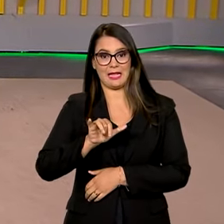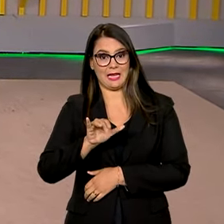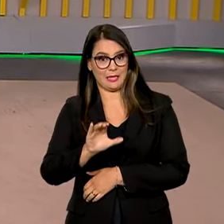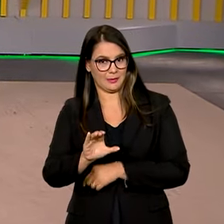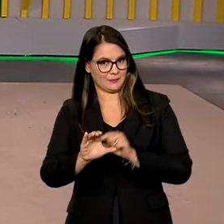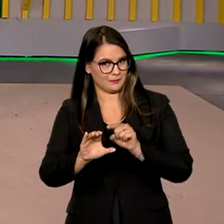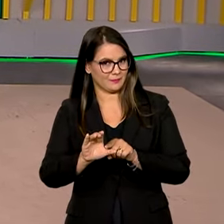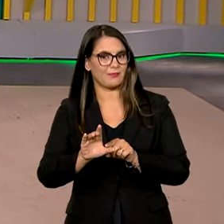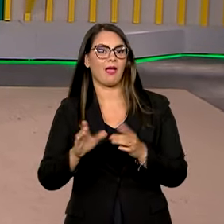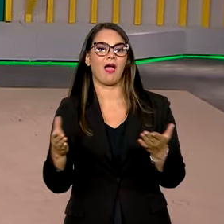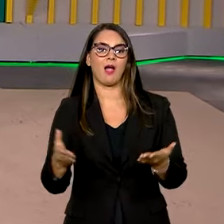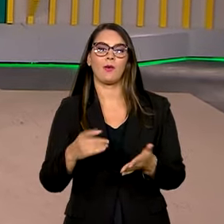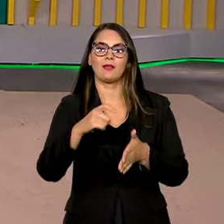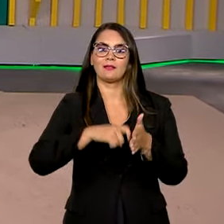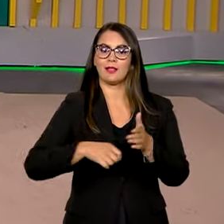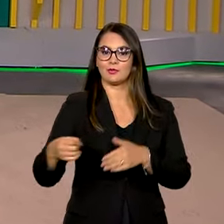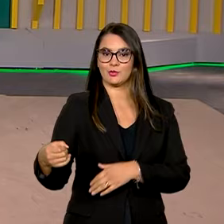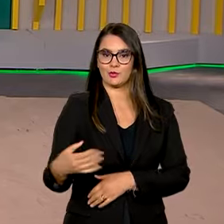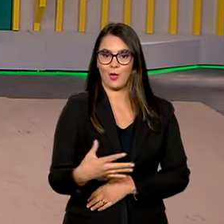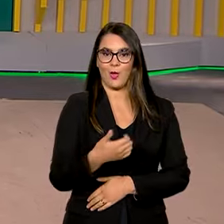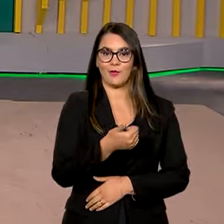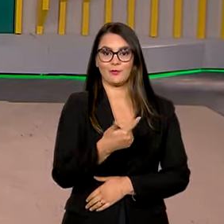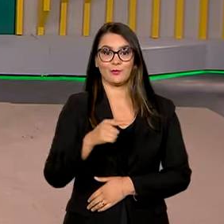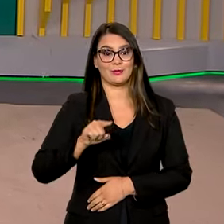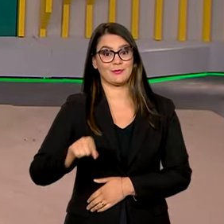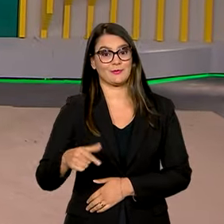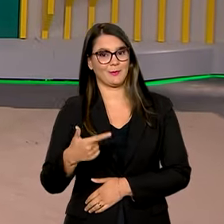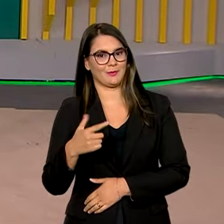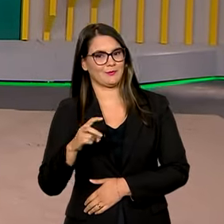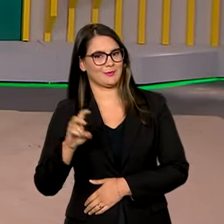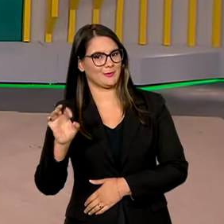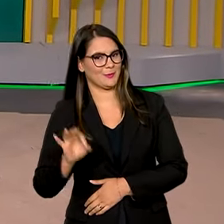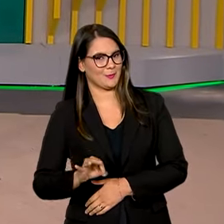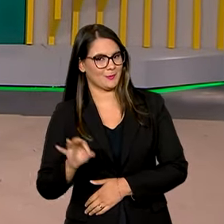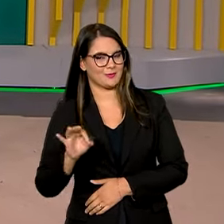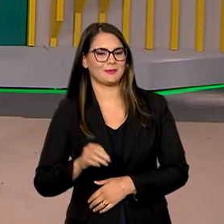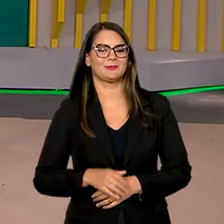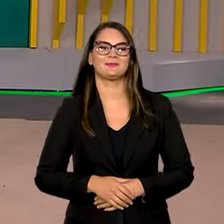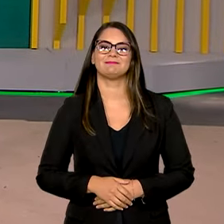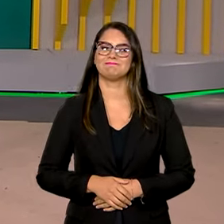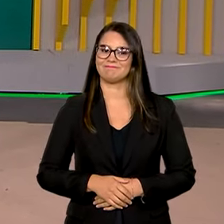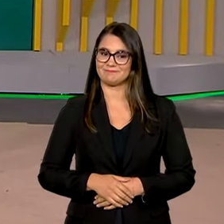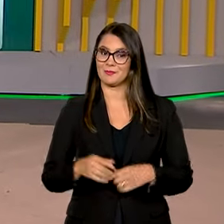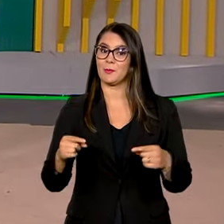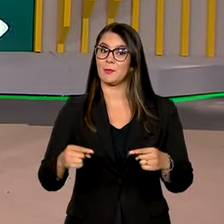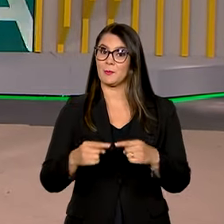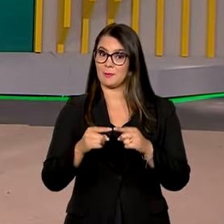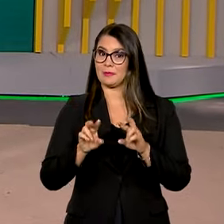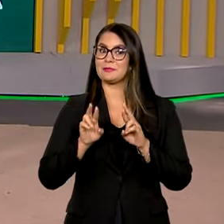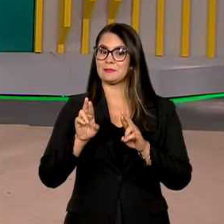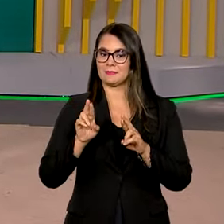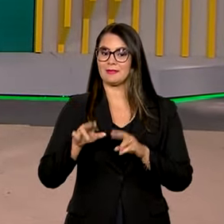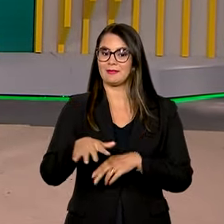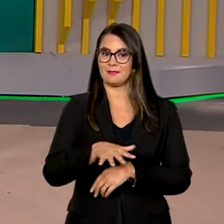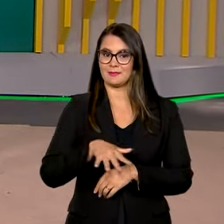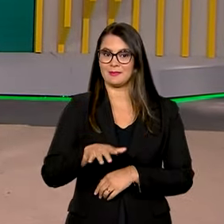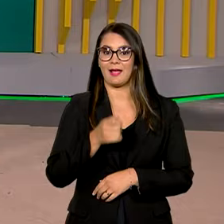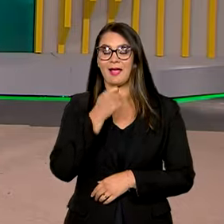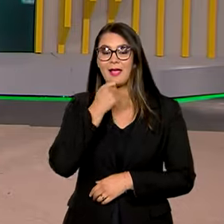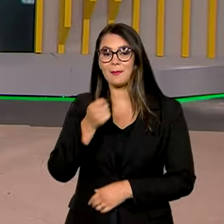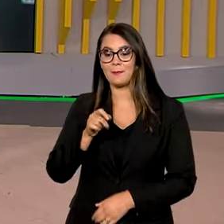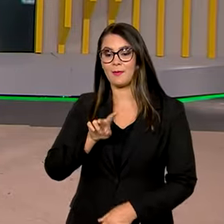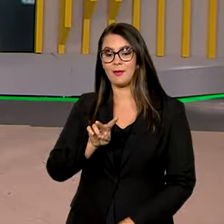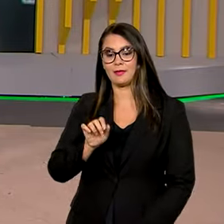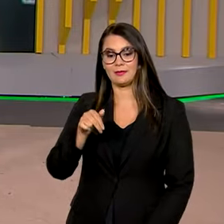Com isso, a nova taxa é agora de 12,25% ao ano. Olha, foi de acordo com a expectativa do mercado, hein? A repórter